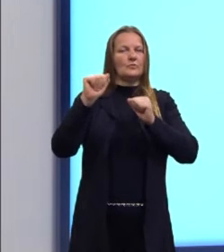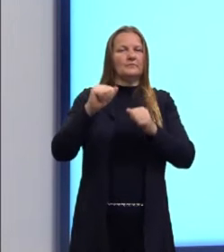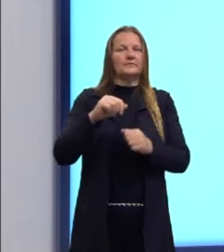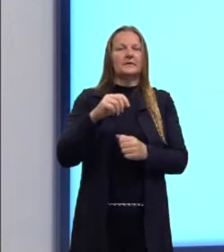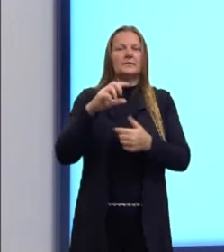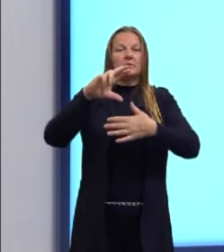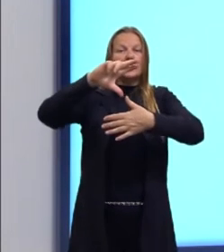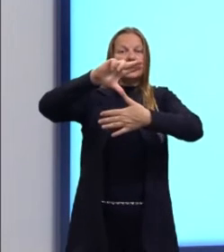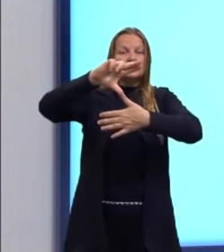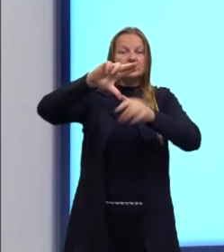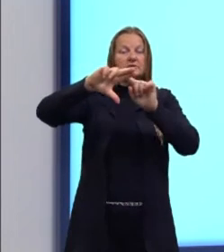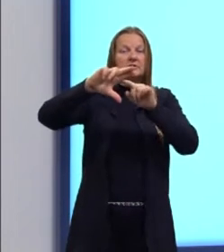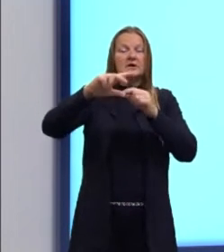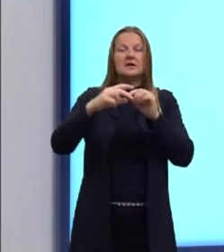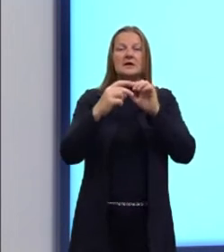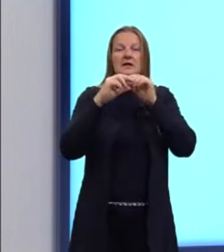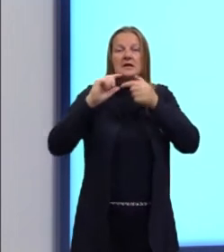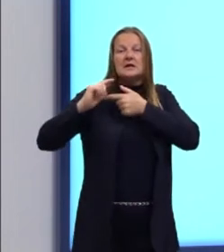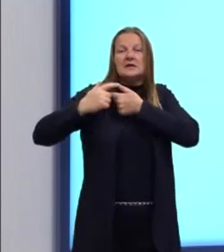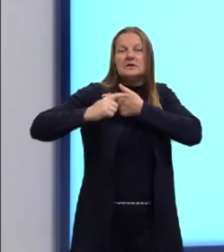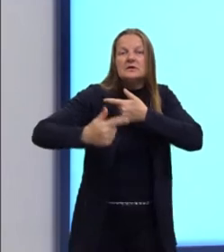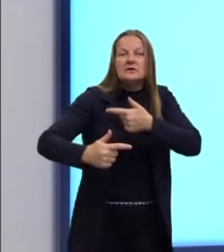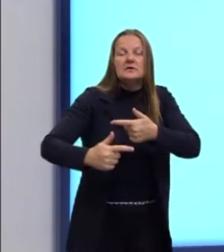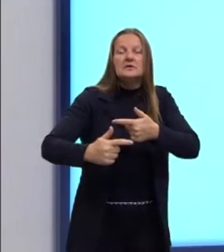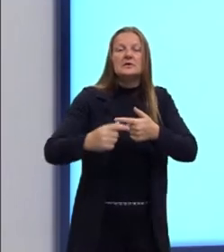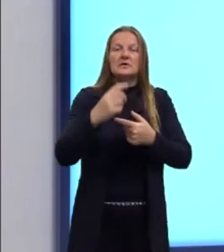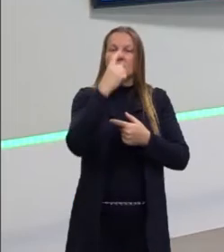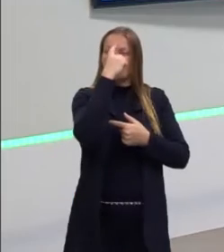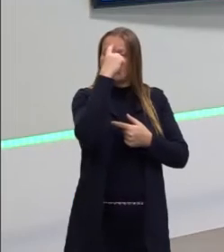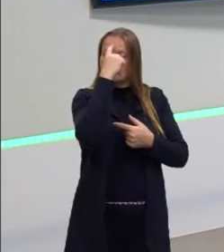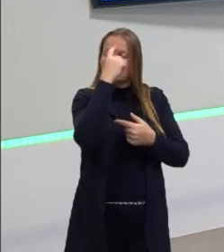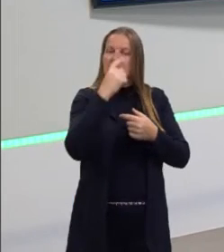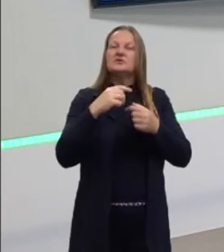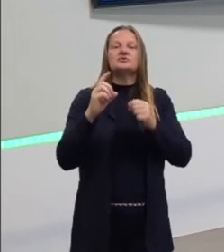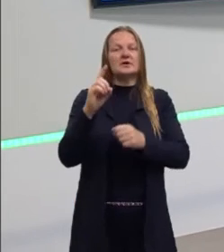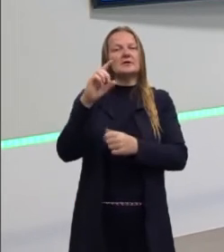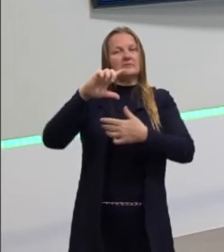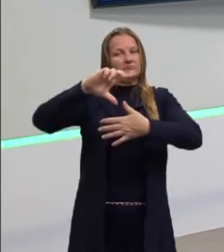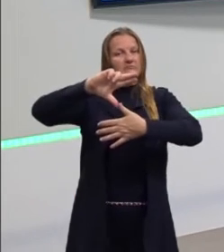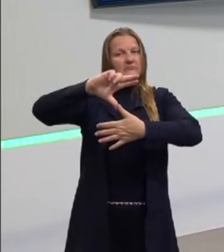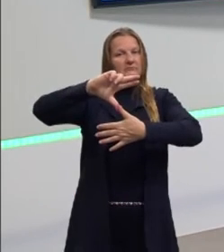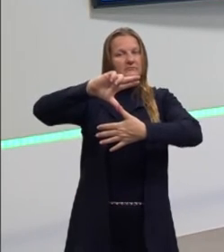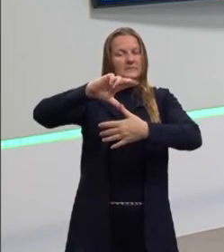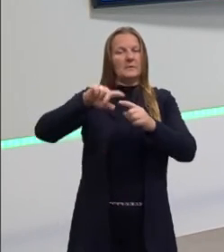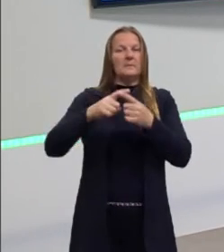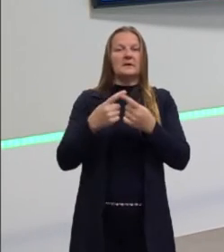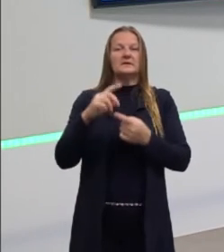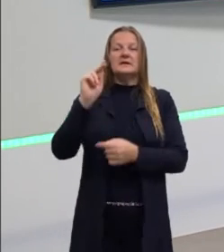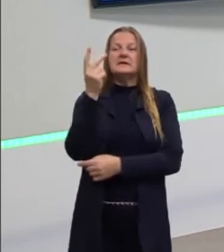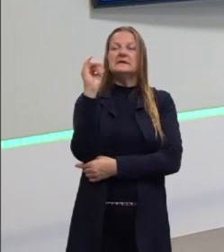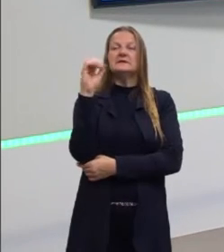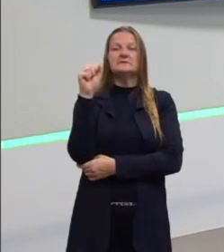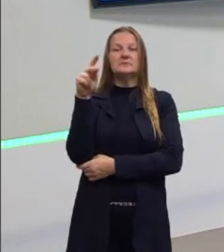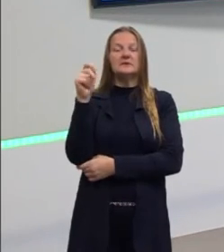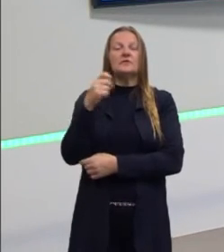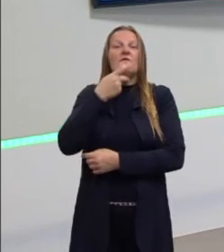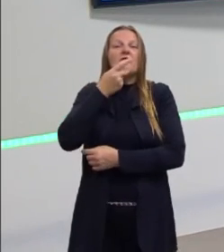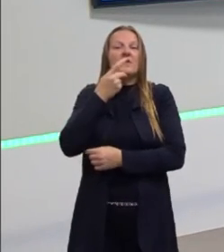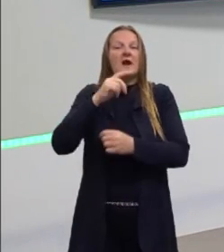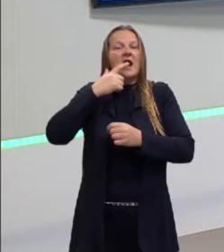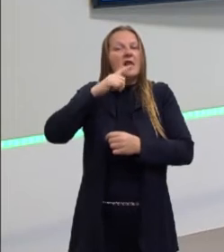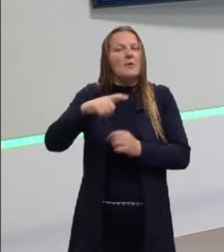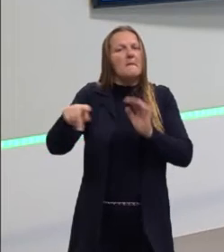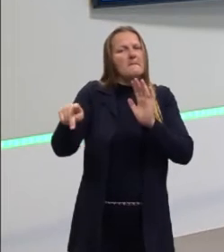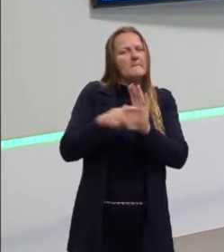provém do latim, pertence à Latinoamérica. Mas o Hispanoamérica se refere apenas